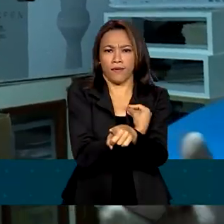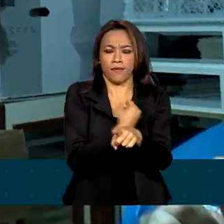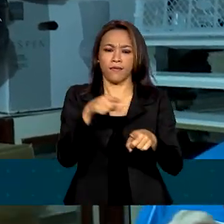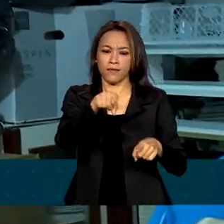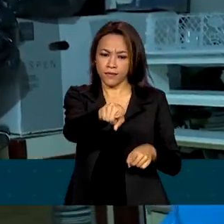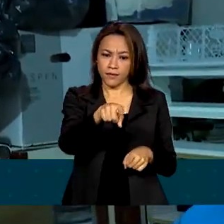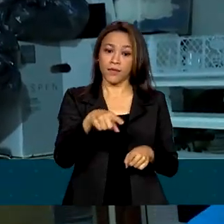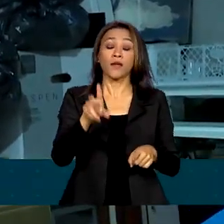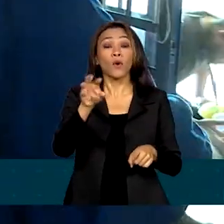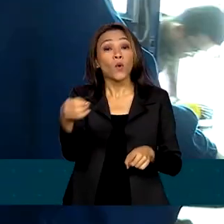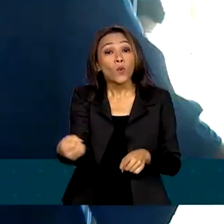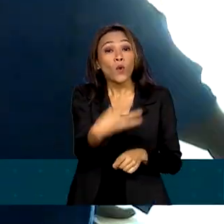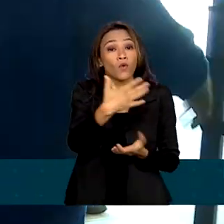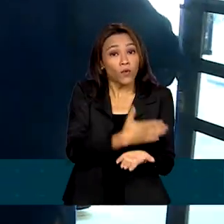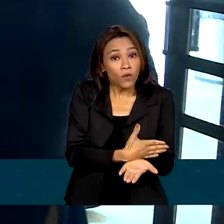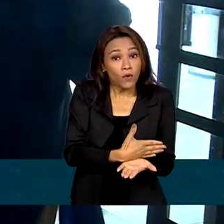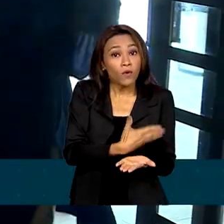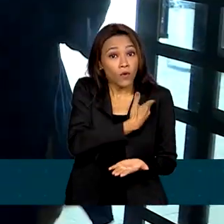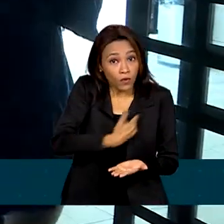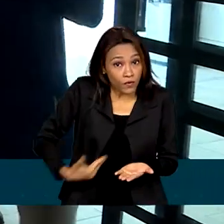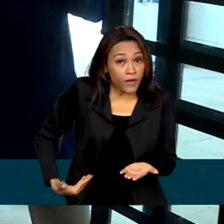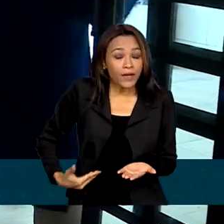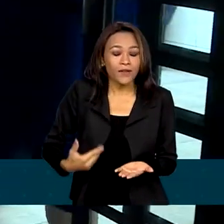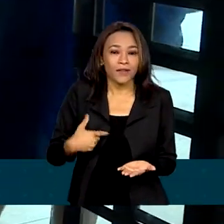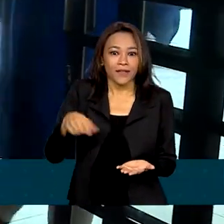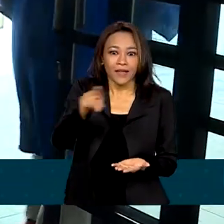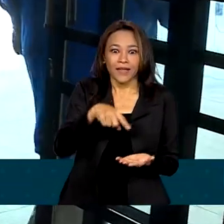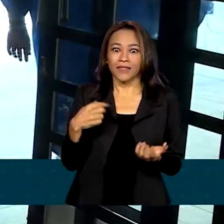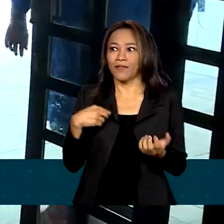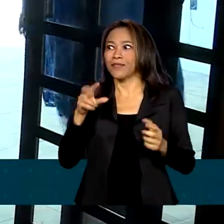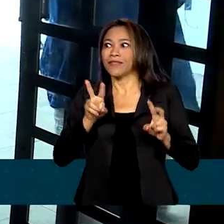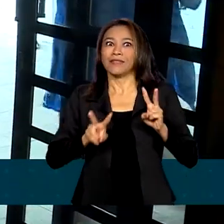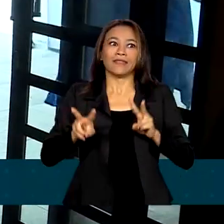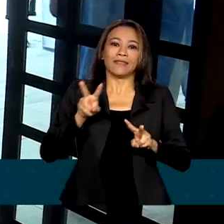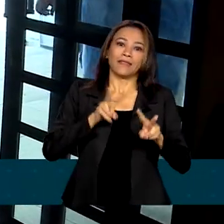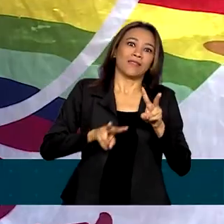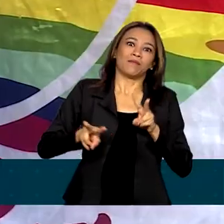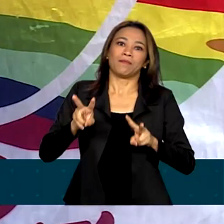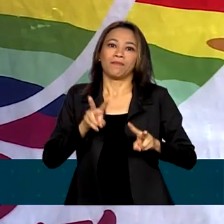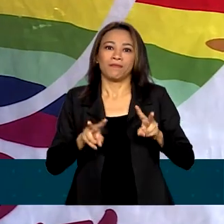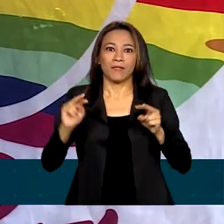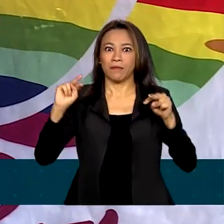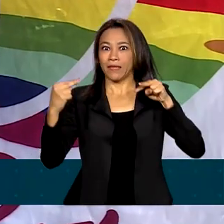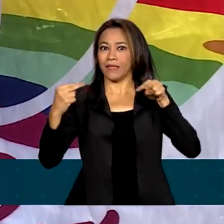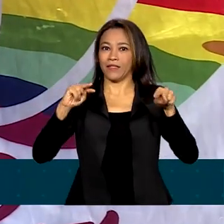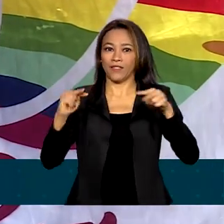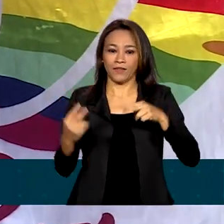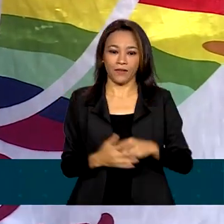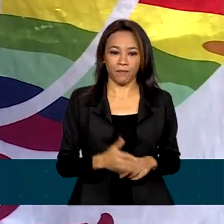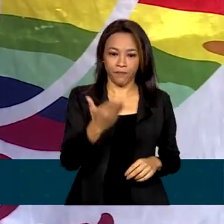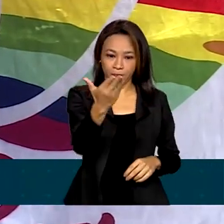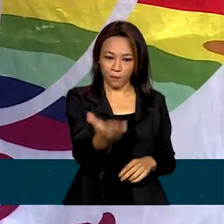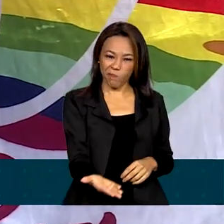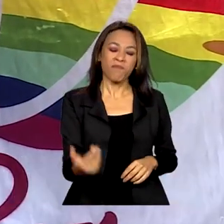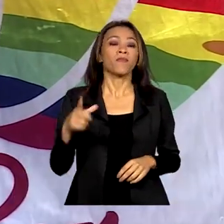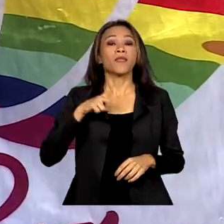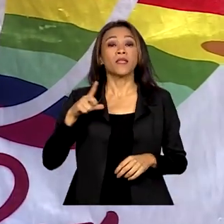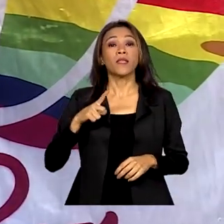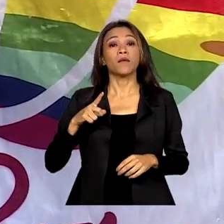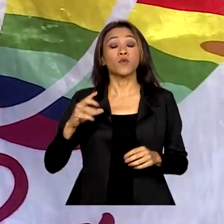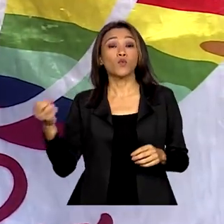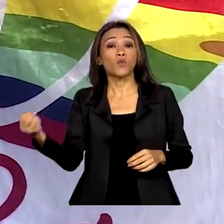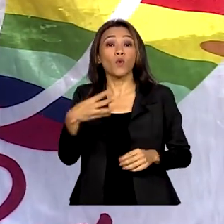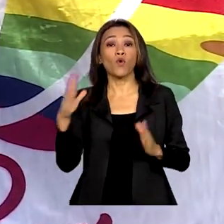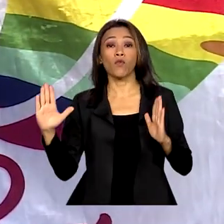início do novo governo gerou expectativa entre funcionários e frequentadores. Que a gente vivencie um novo momento